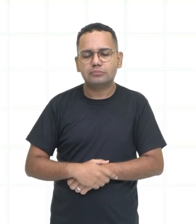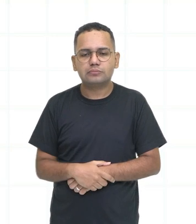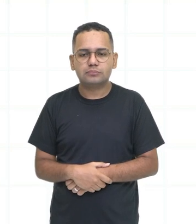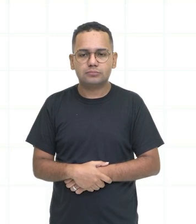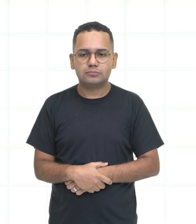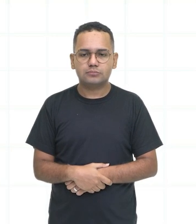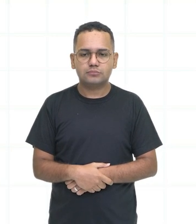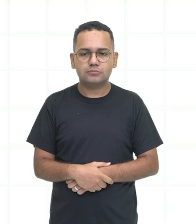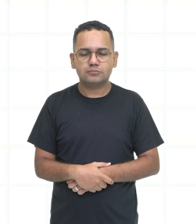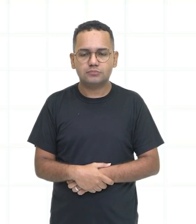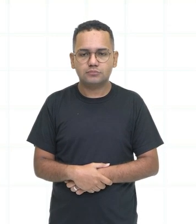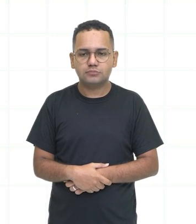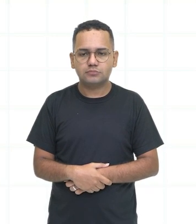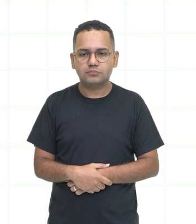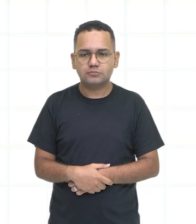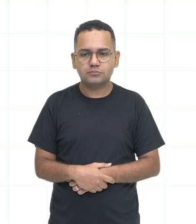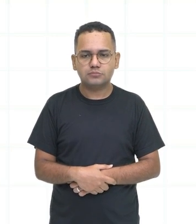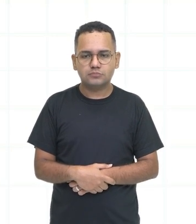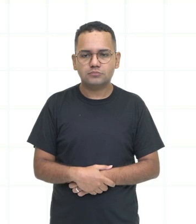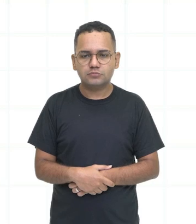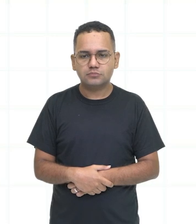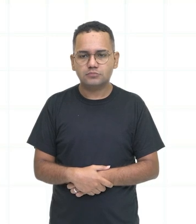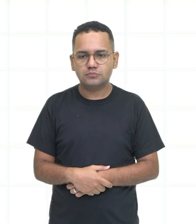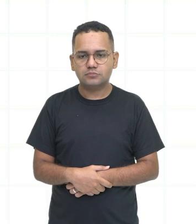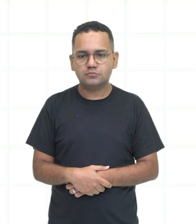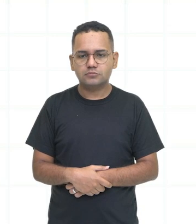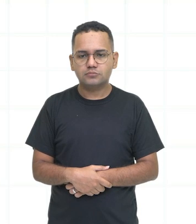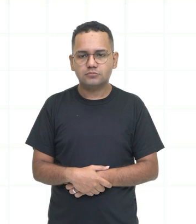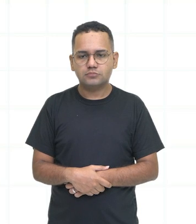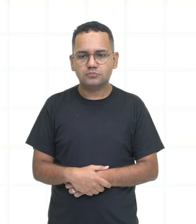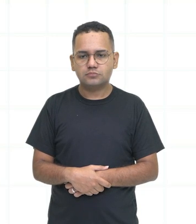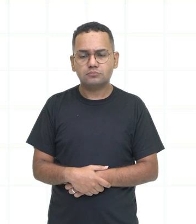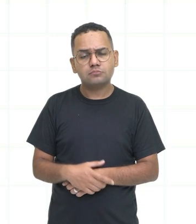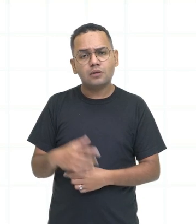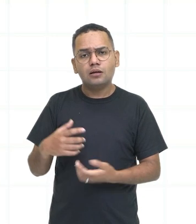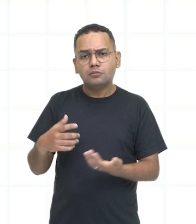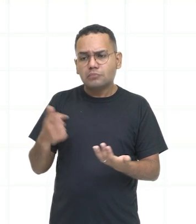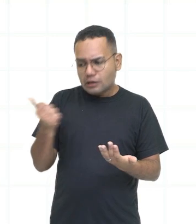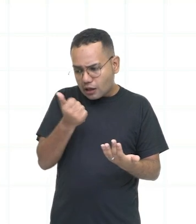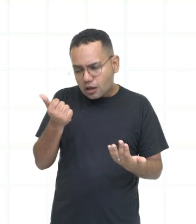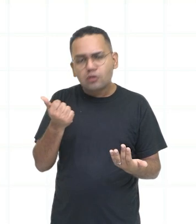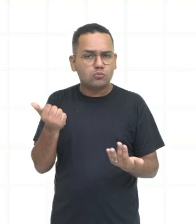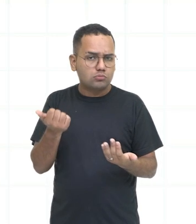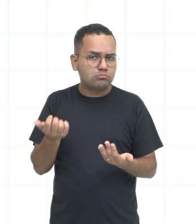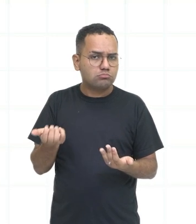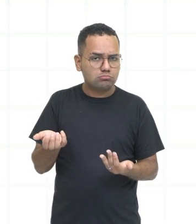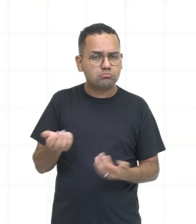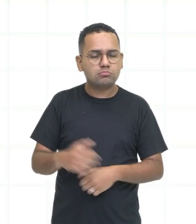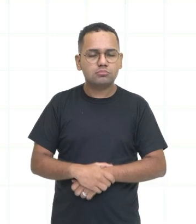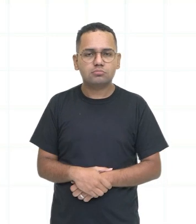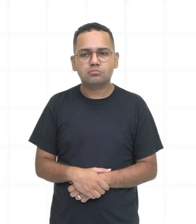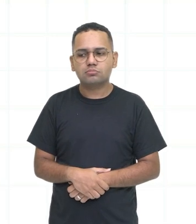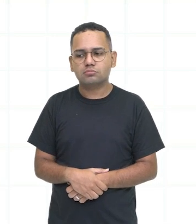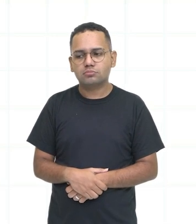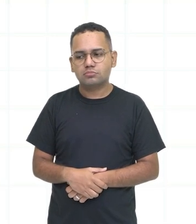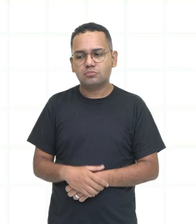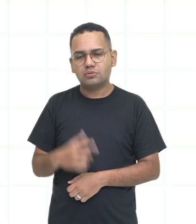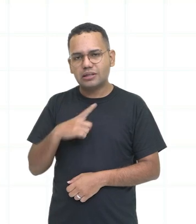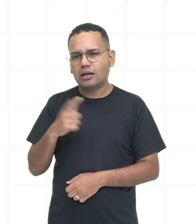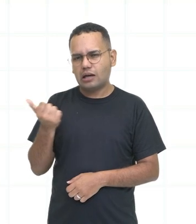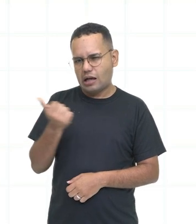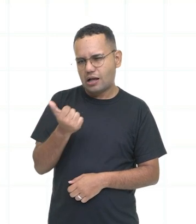Take it easy. Relaxa. I will give you a ride. Eu vou te dar uma carona. I will give you a ride. A expressão I ride